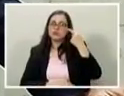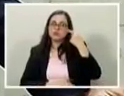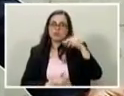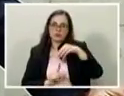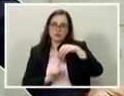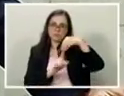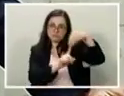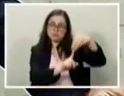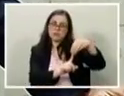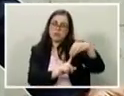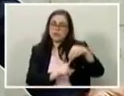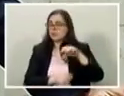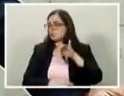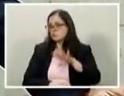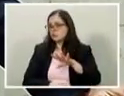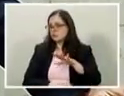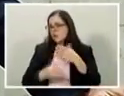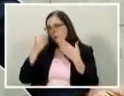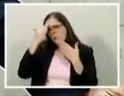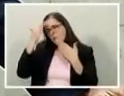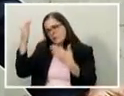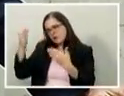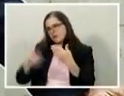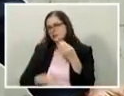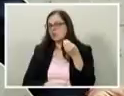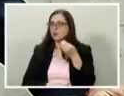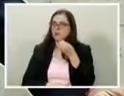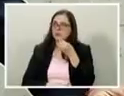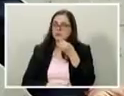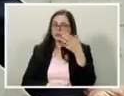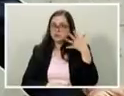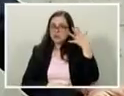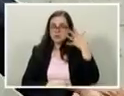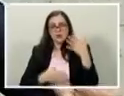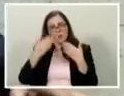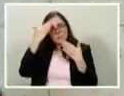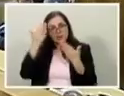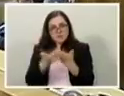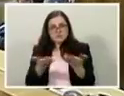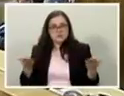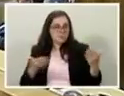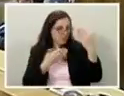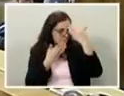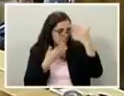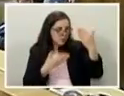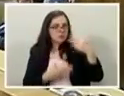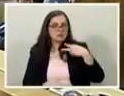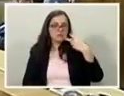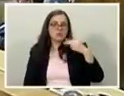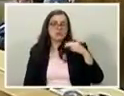Era isso, presidente. Muito obrigado pela oportunidade e obrigado a todos. Muito obrigado, vereador Mário Covas Neto.